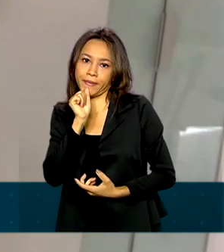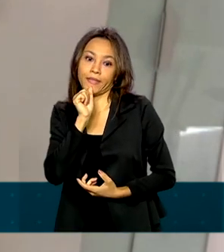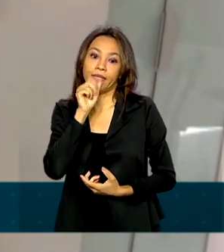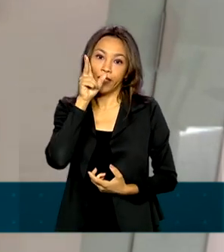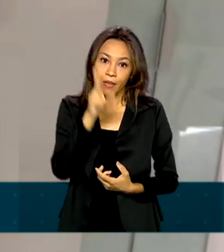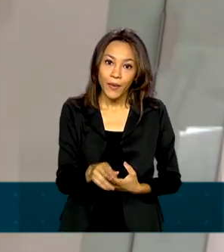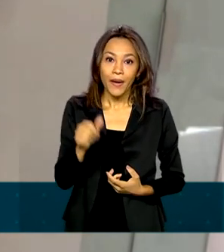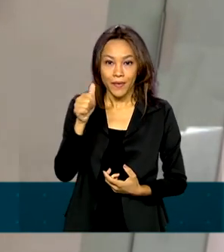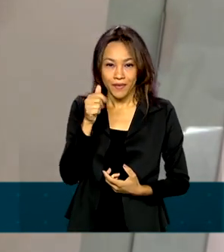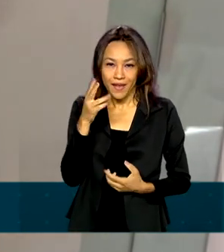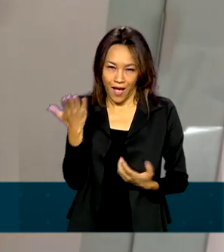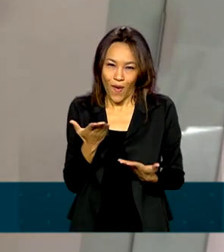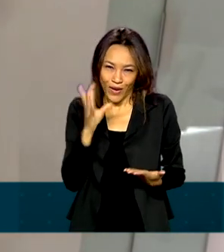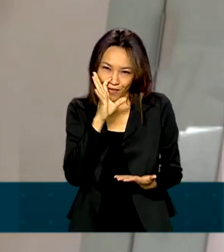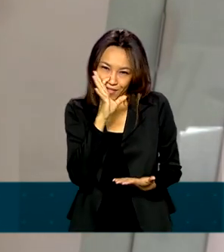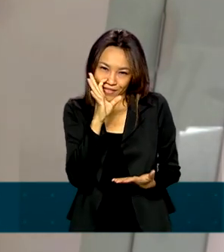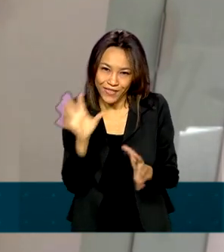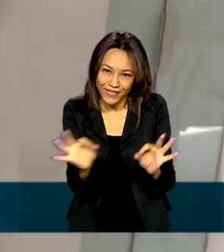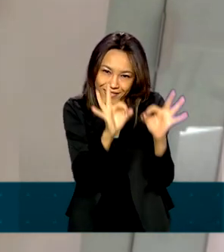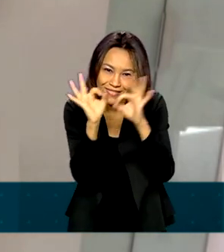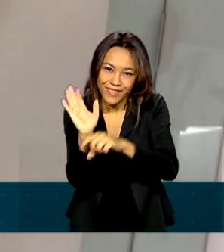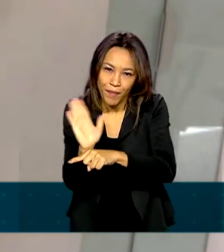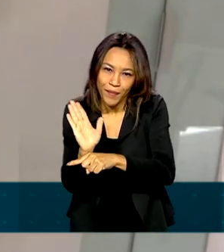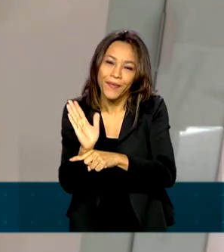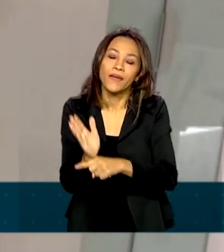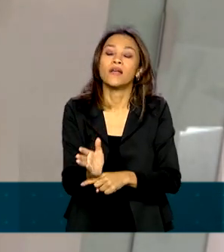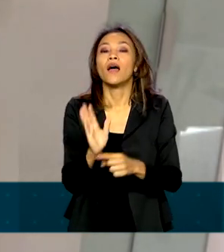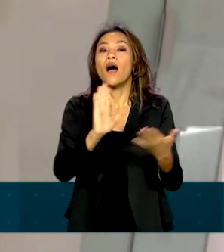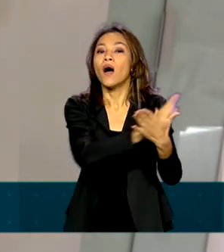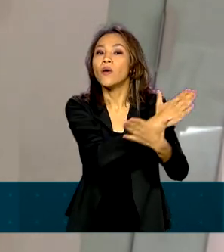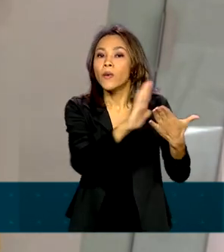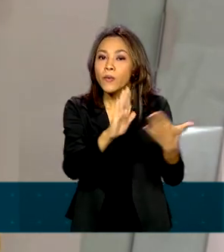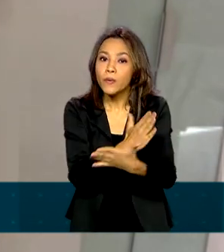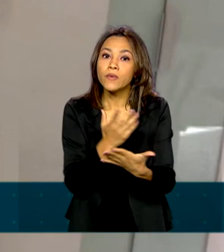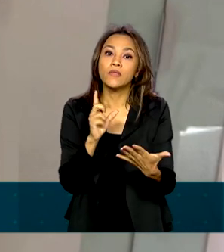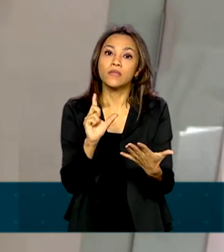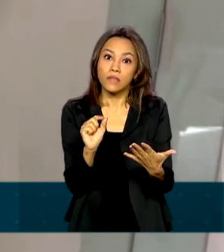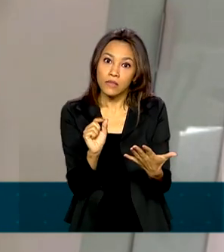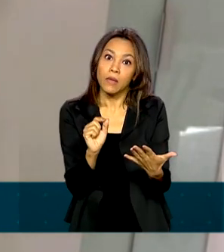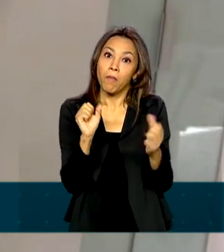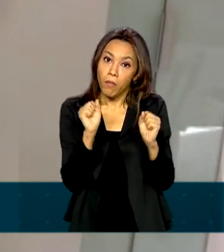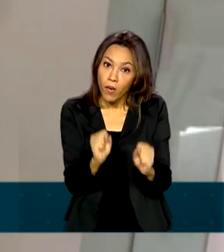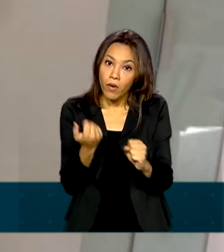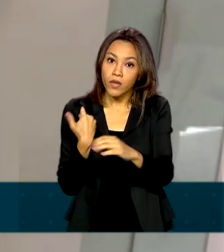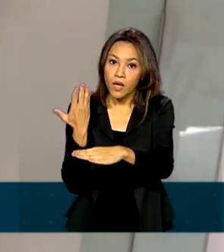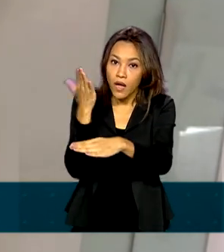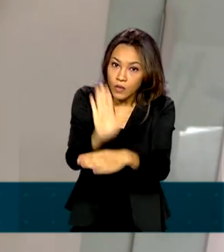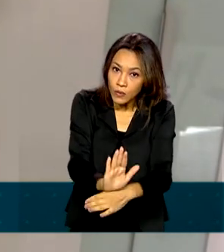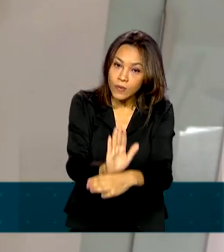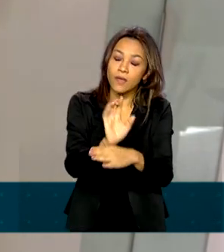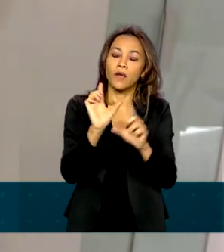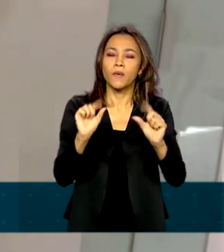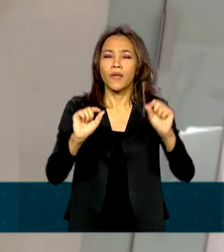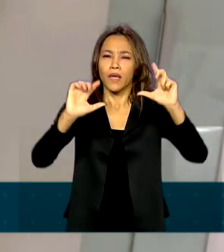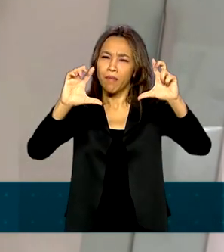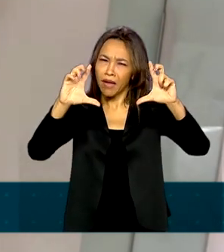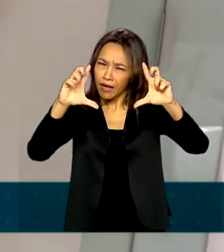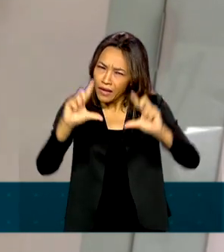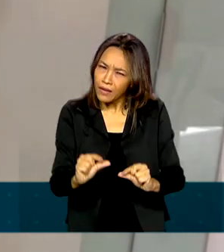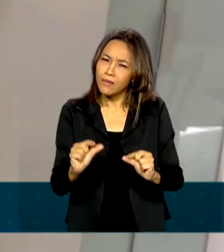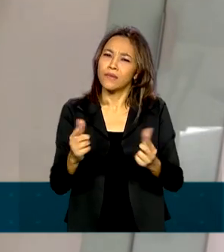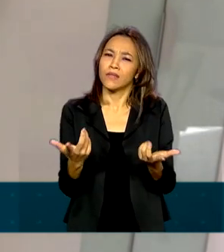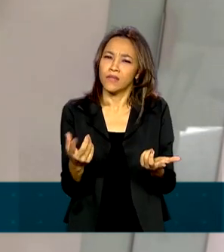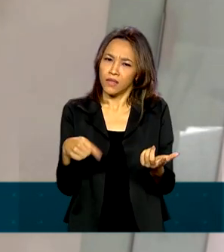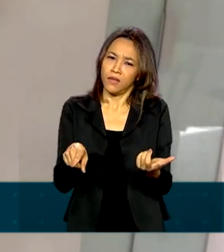a Sabrina que a gente acabou de conhecer. E algumas práticas podem ajudar nessa batalha contra o mau